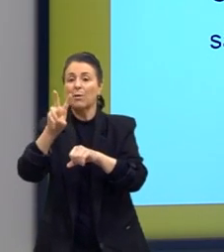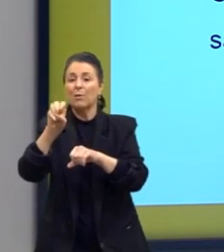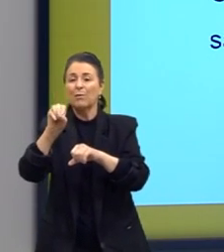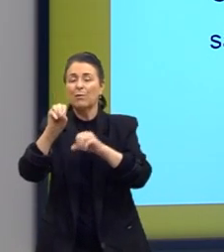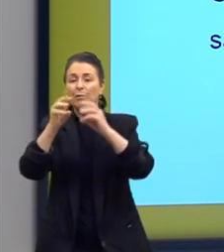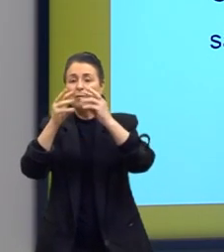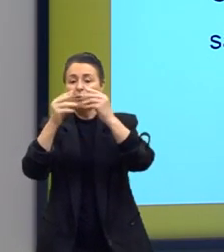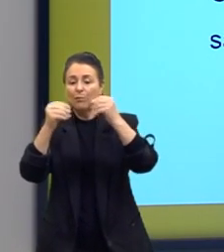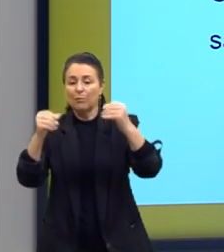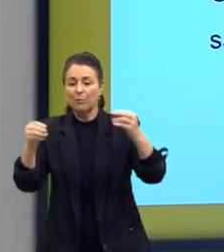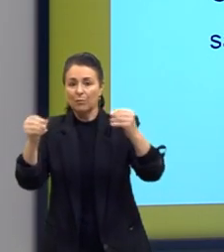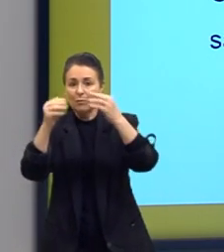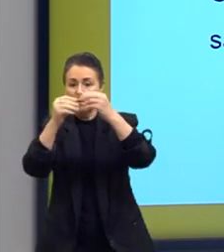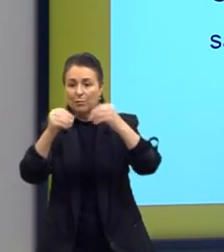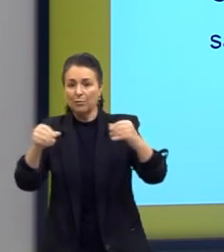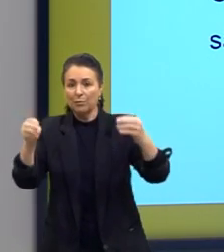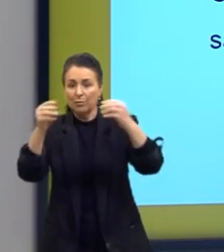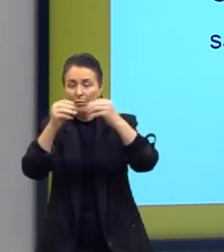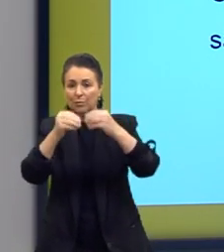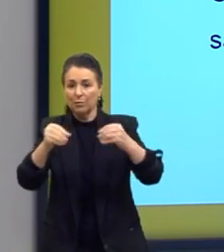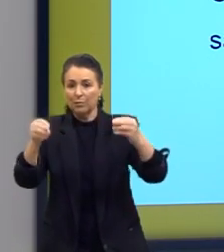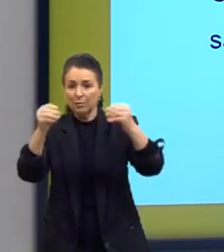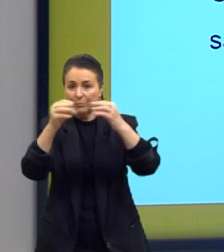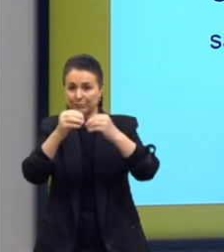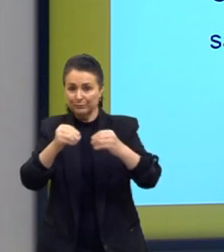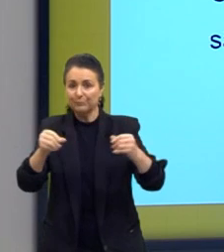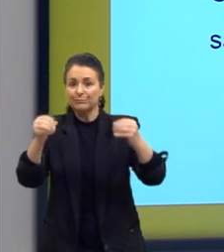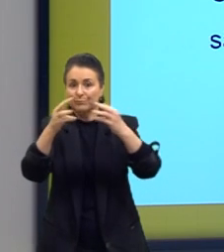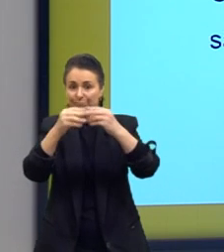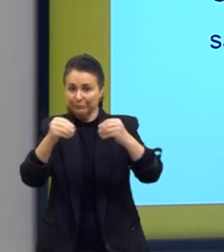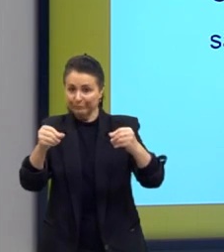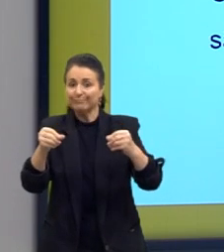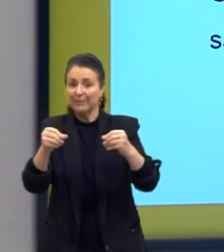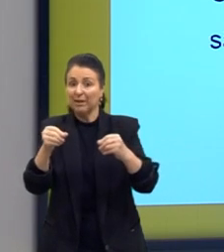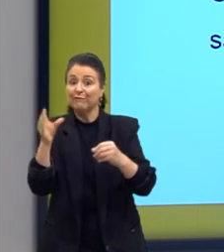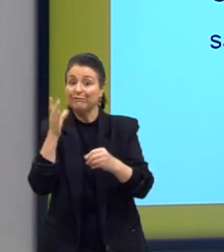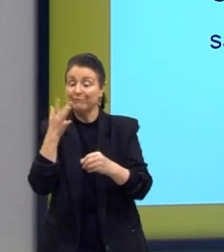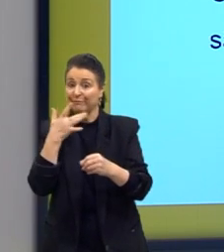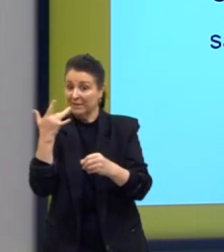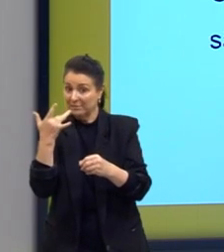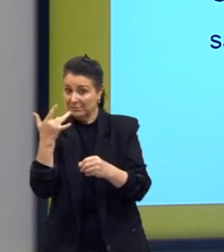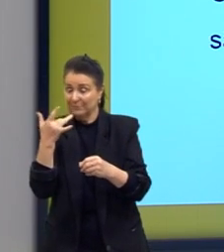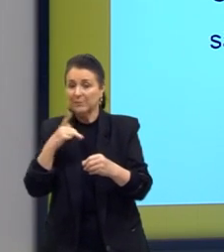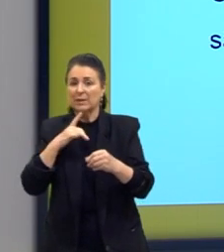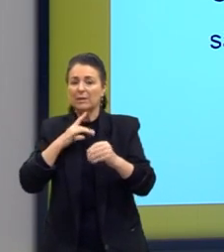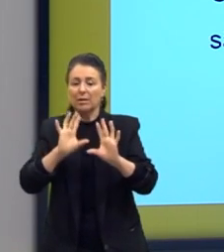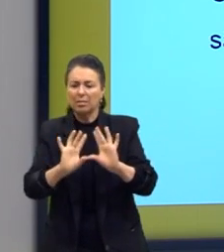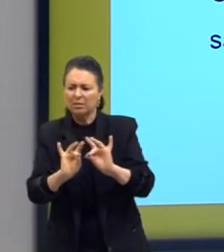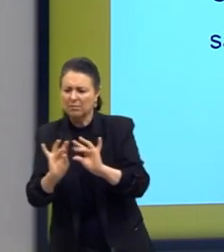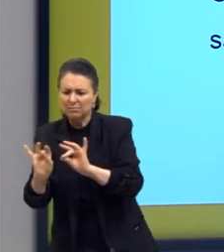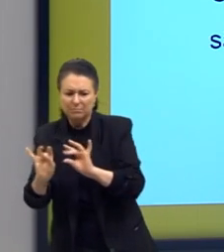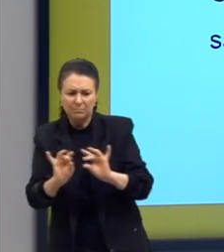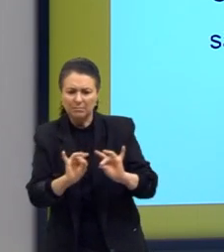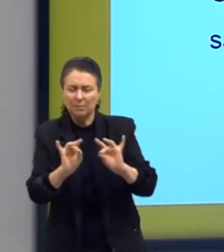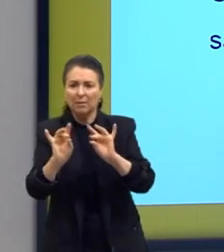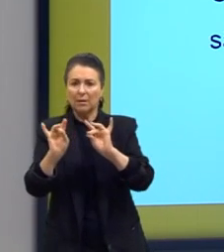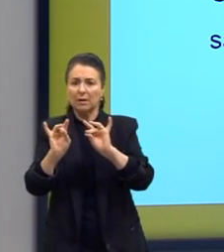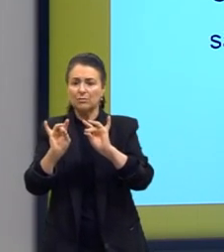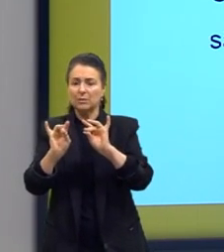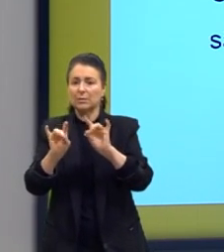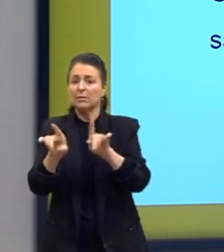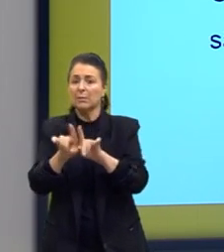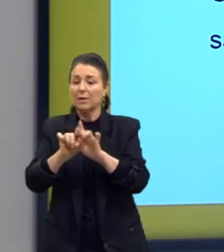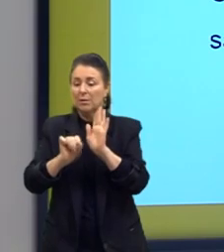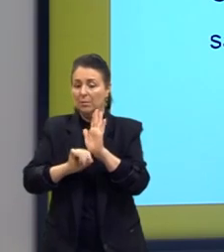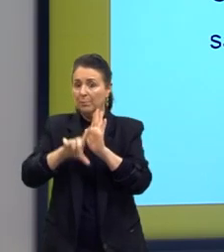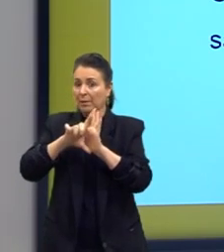então eles também, facilmente, eles se dissipam para o ambiente. A viscosidade dos ésteres aumenta conforme o tamanho